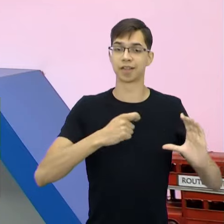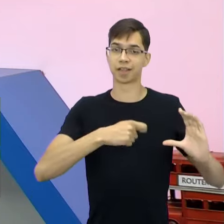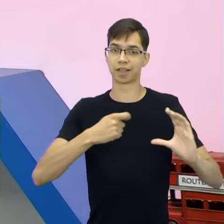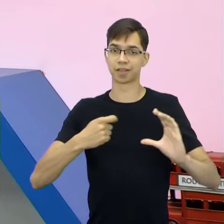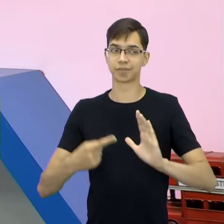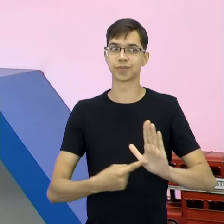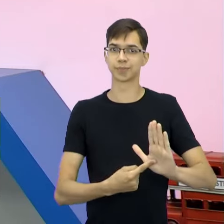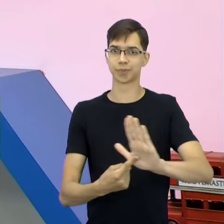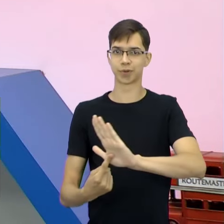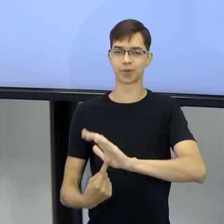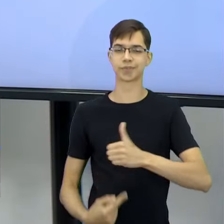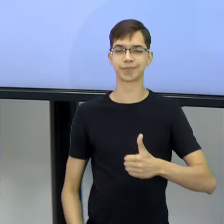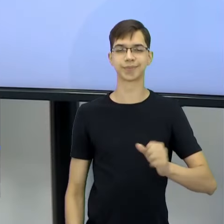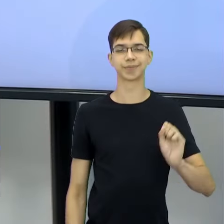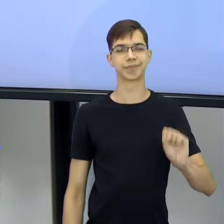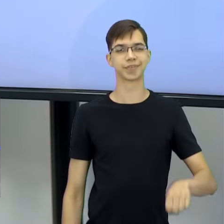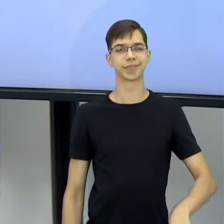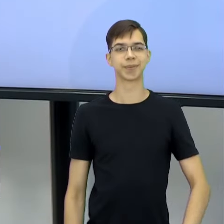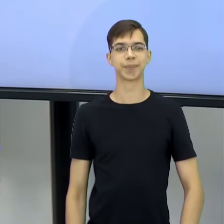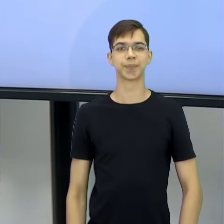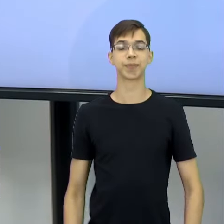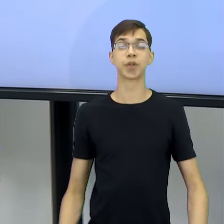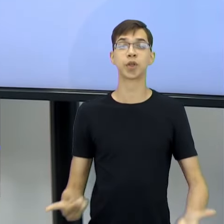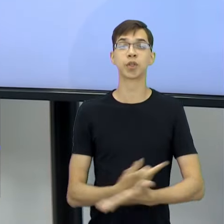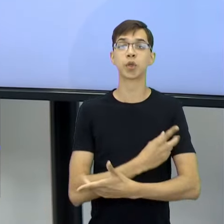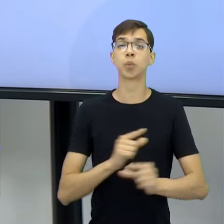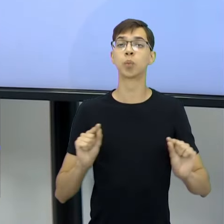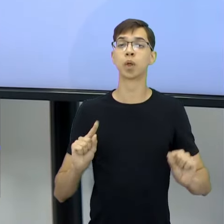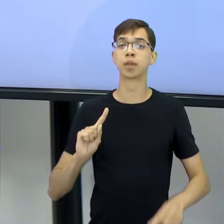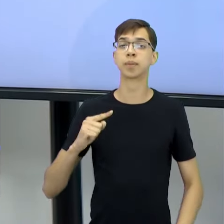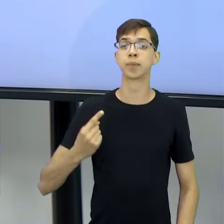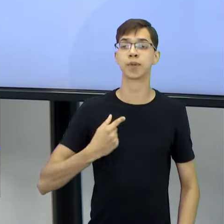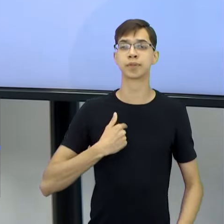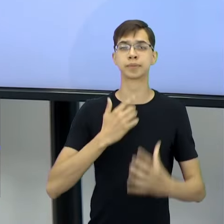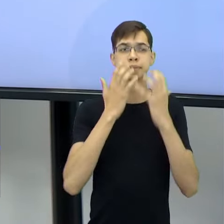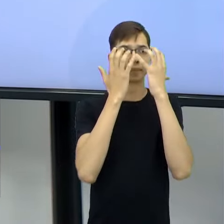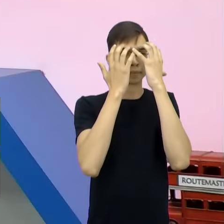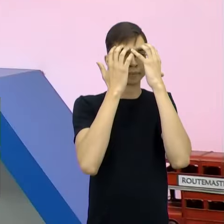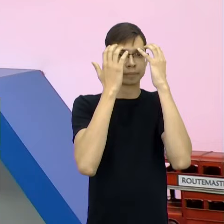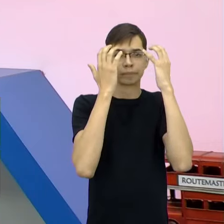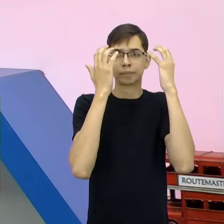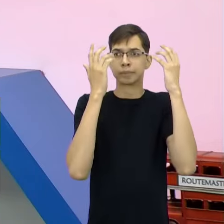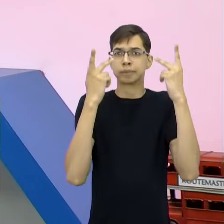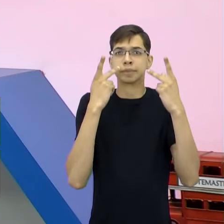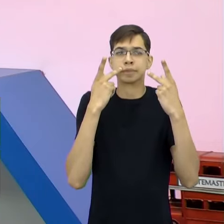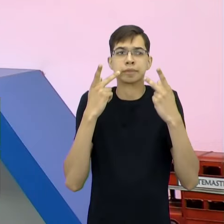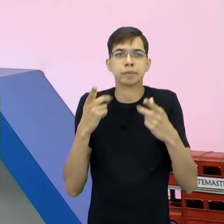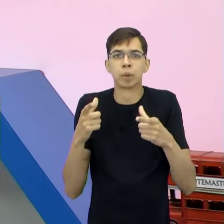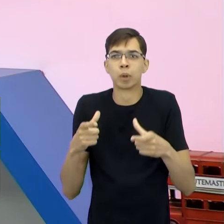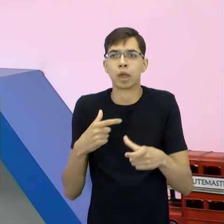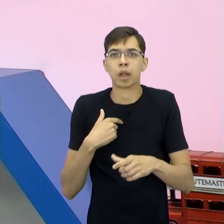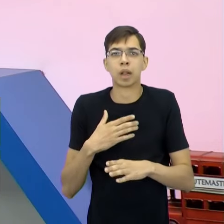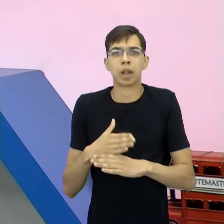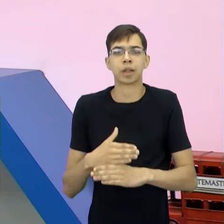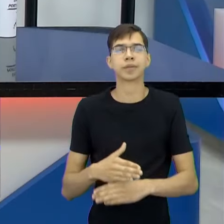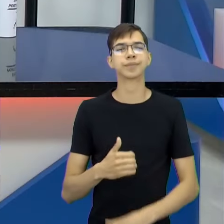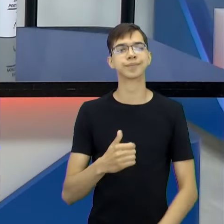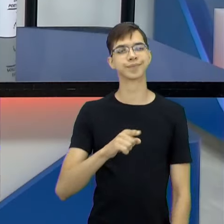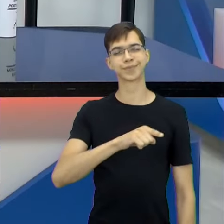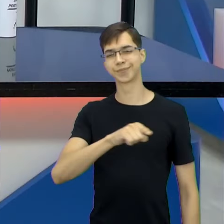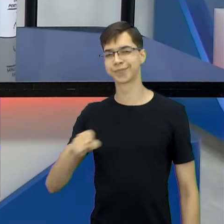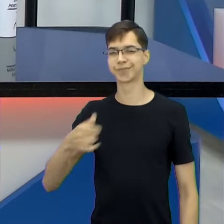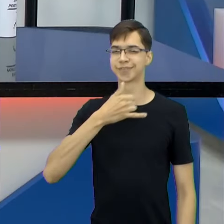direitinho. O que aconteceu depois que eu me frustrei tanto com aquela visita? É, então, gente, não fiquem chateados comigo,